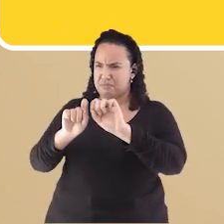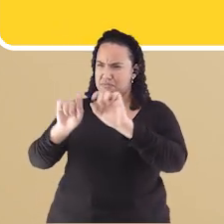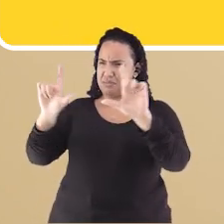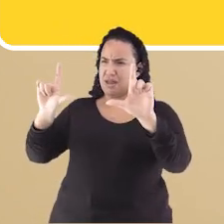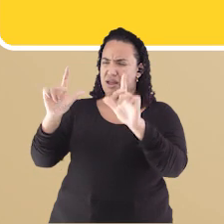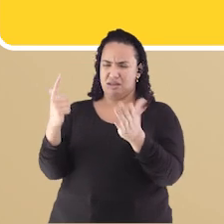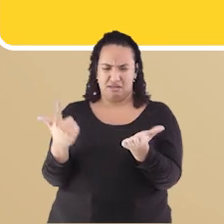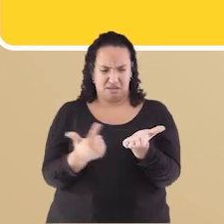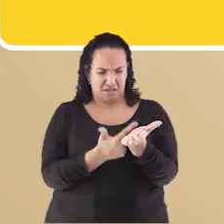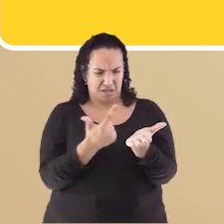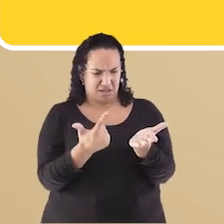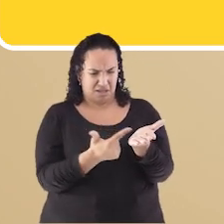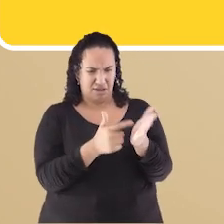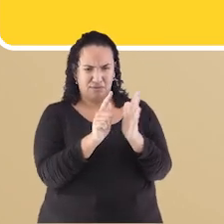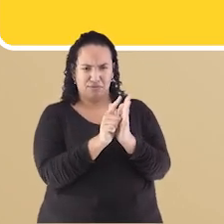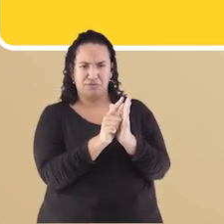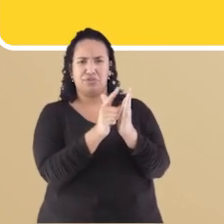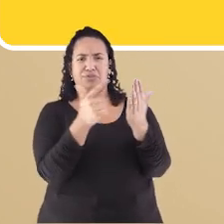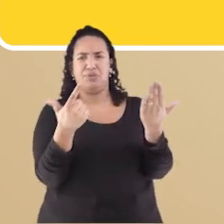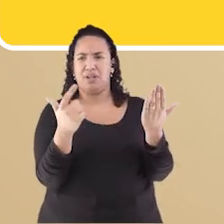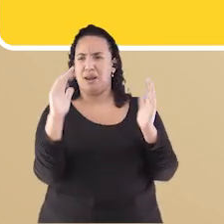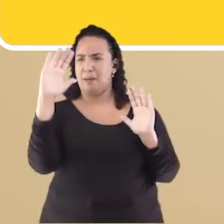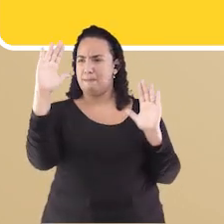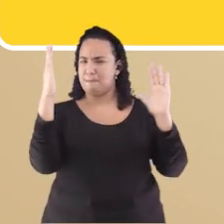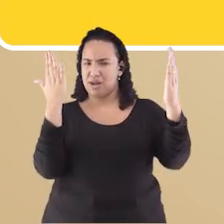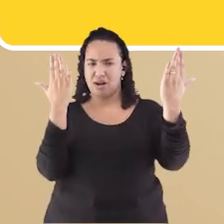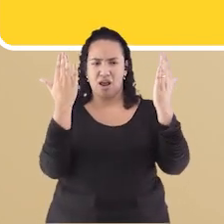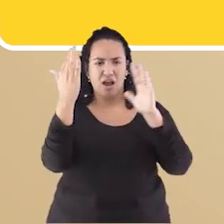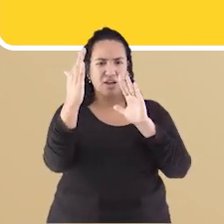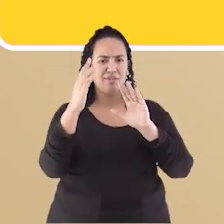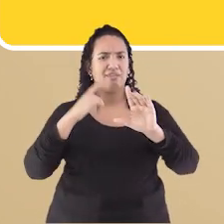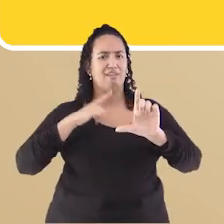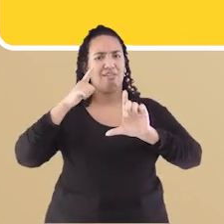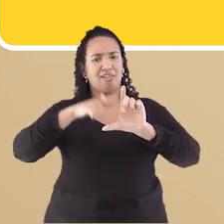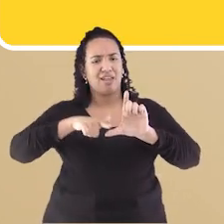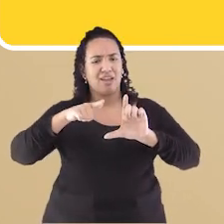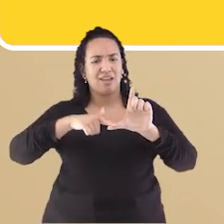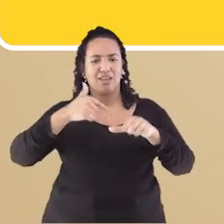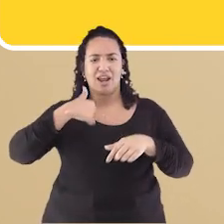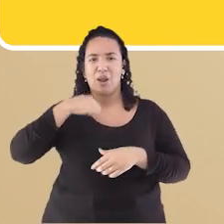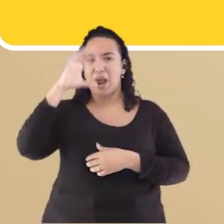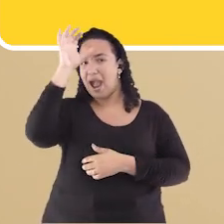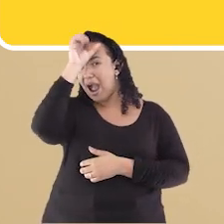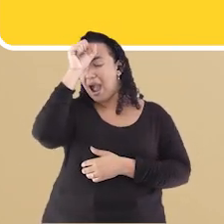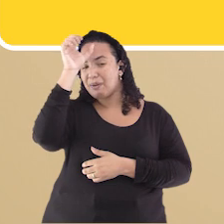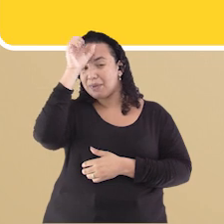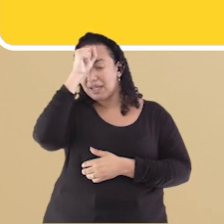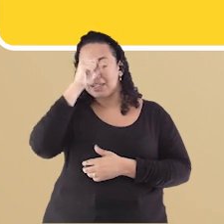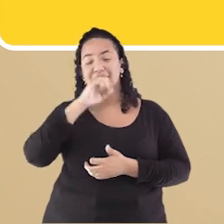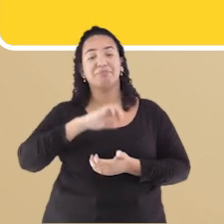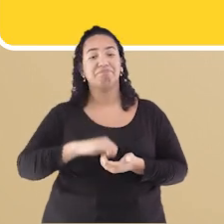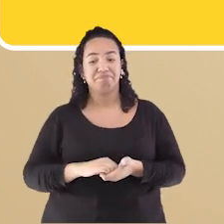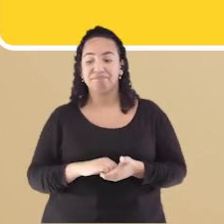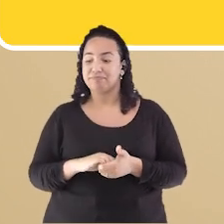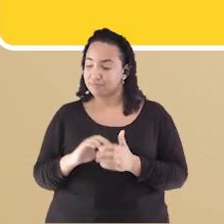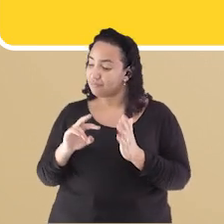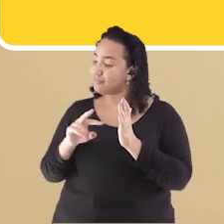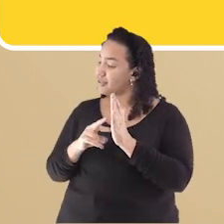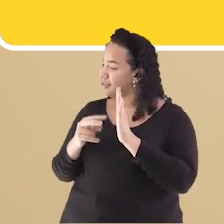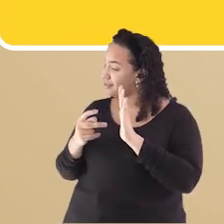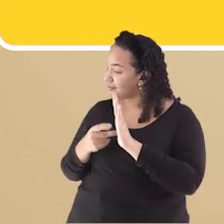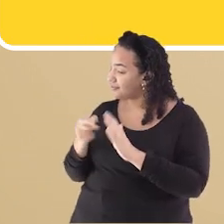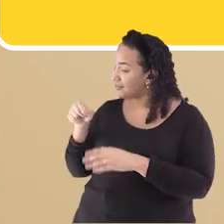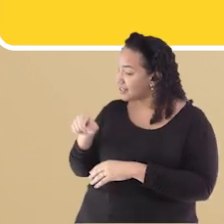livros Nos pacotes Nas paredes As letras que estou aprendendo É que você está